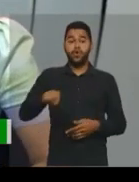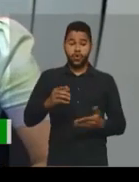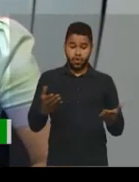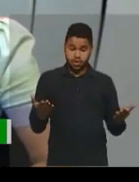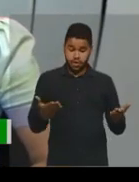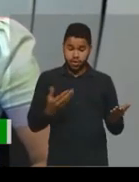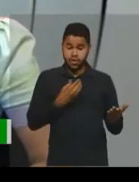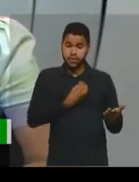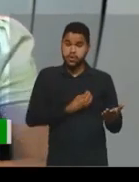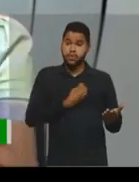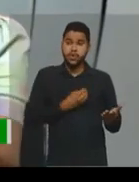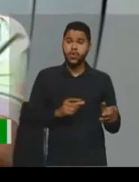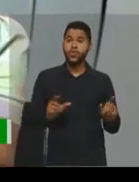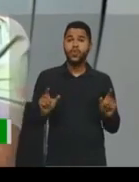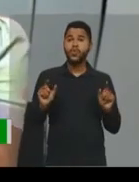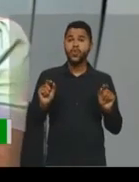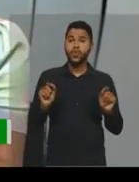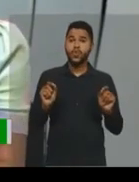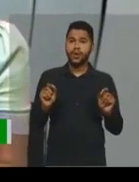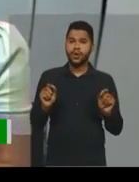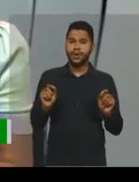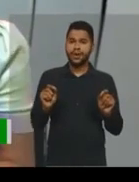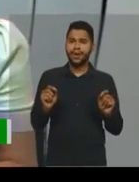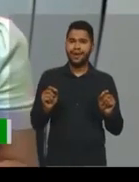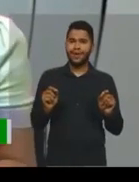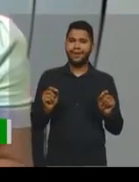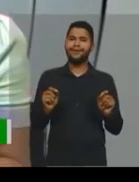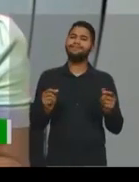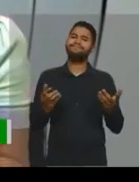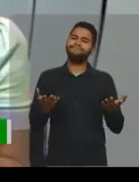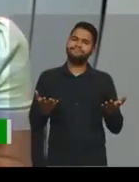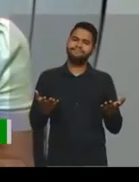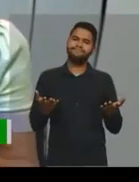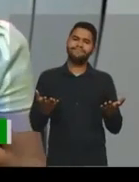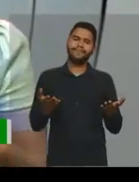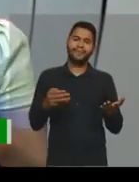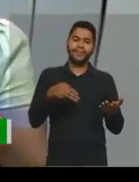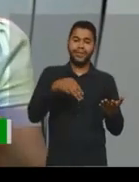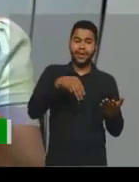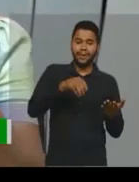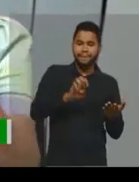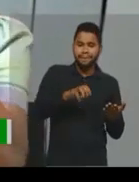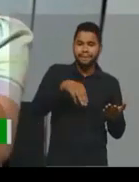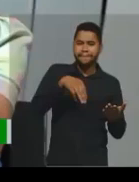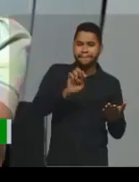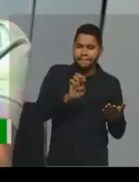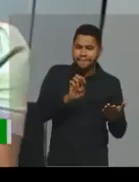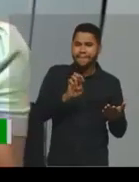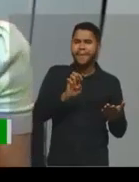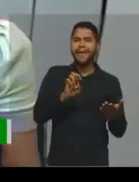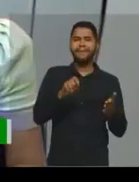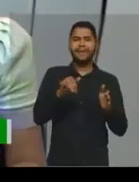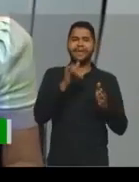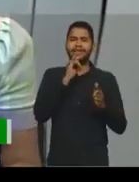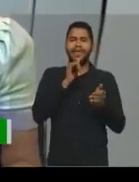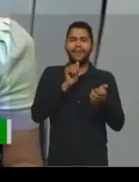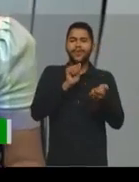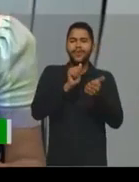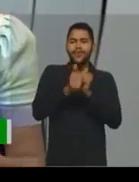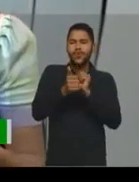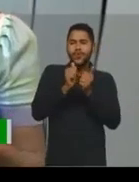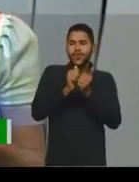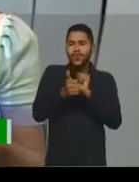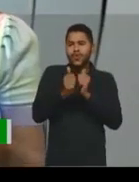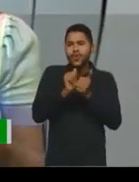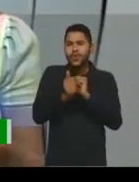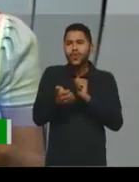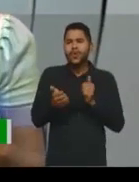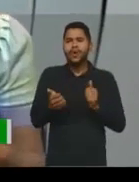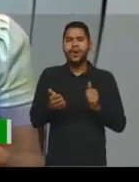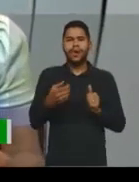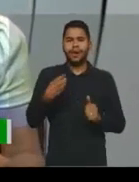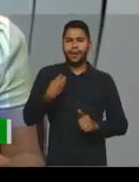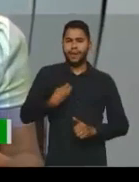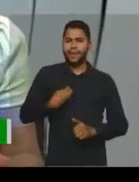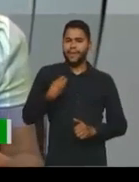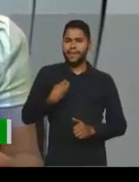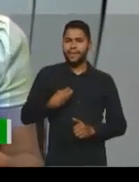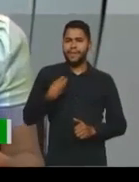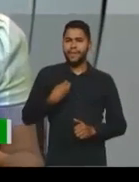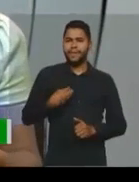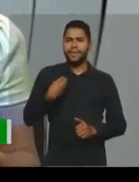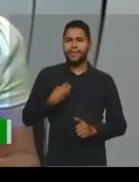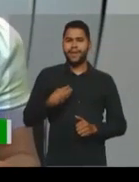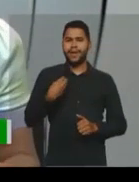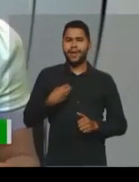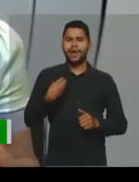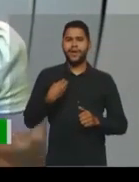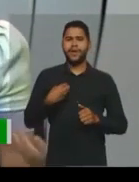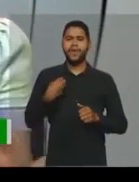agora? Então, as charges e os memes que saem com os jogadores que estão participando do